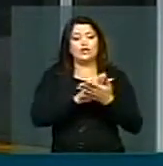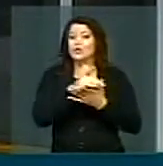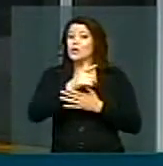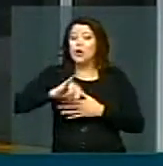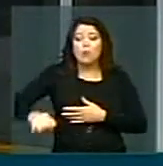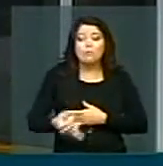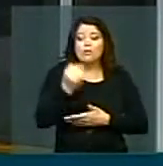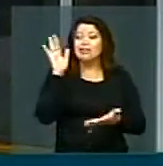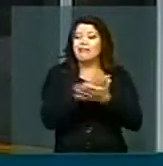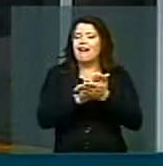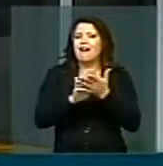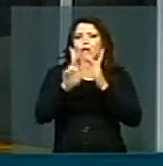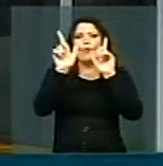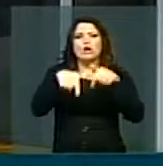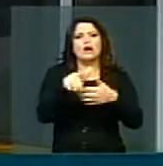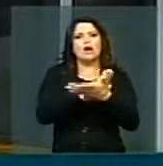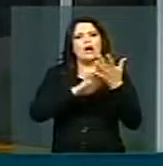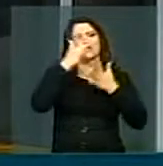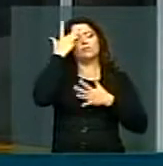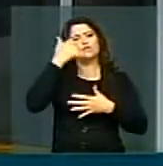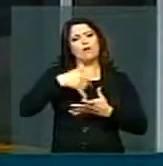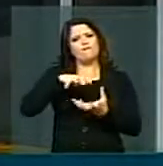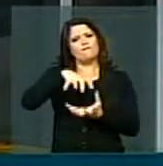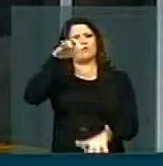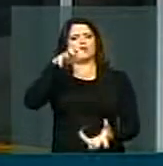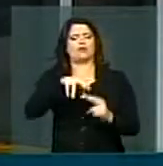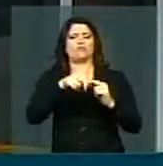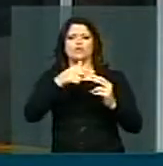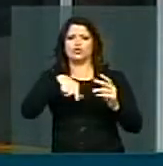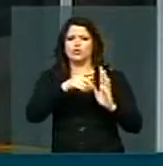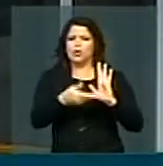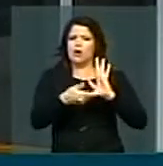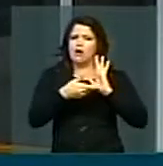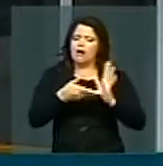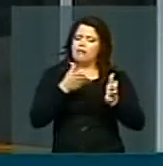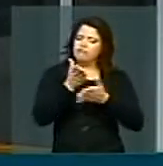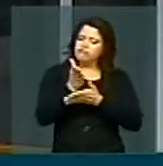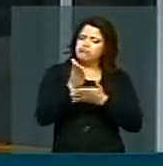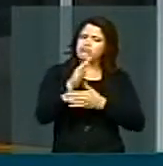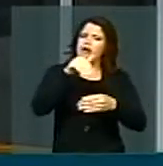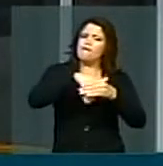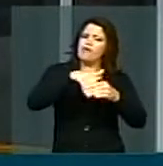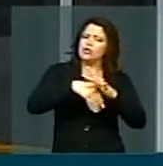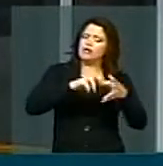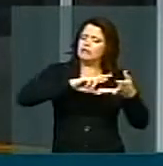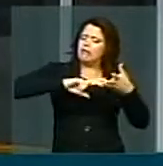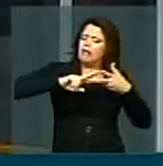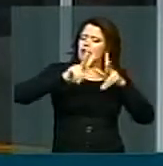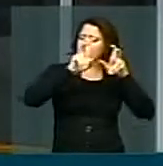oportunidade alguma. E esta casa que tem votado muitas